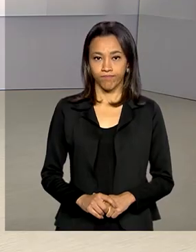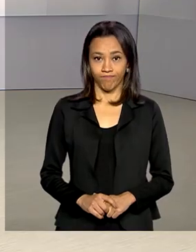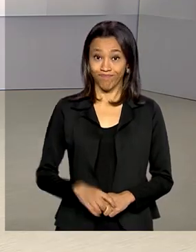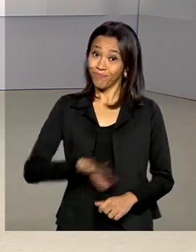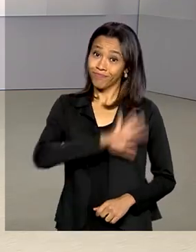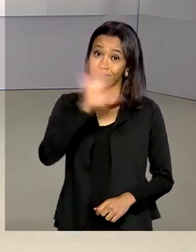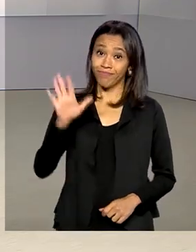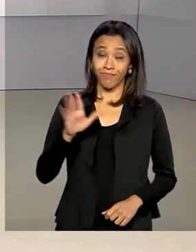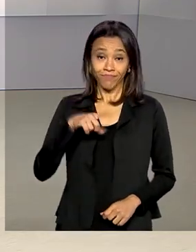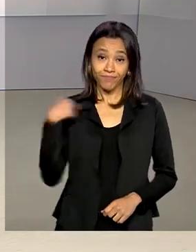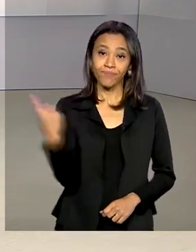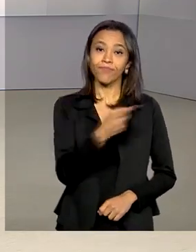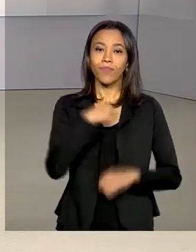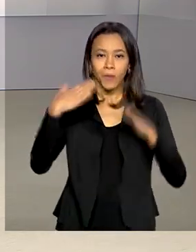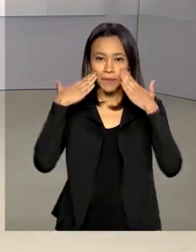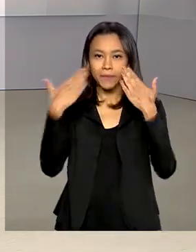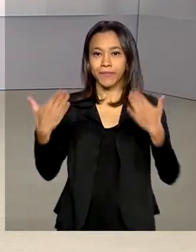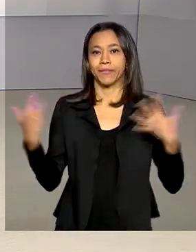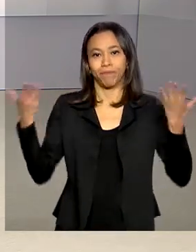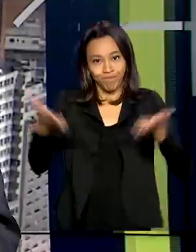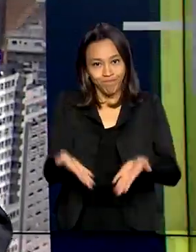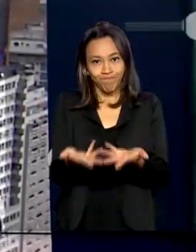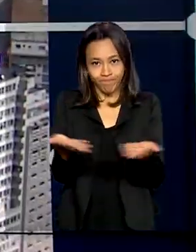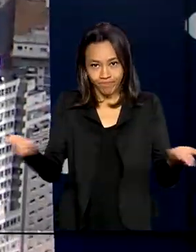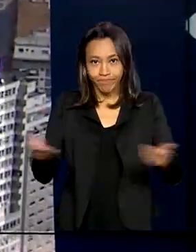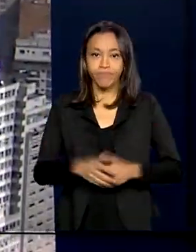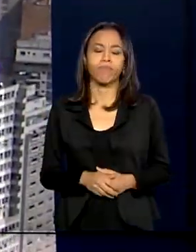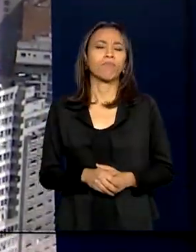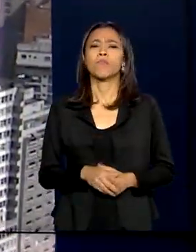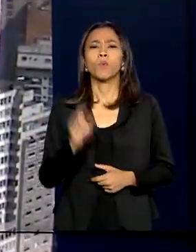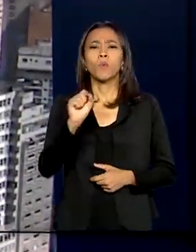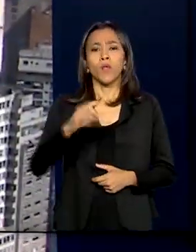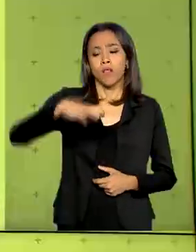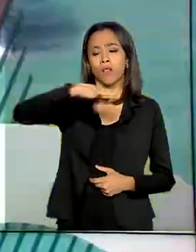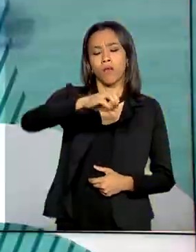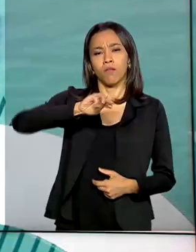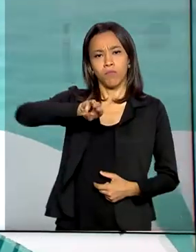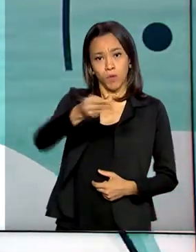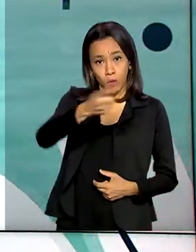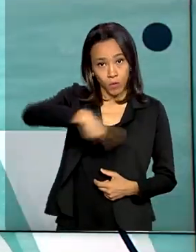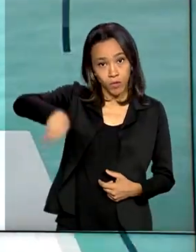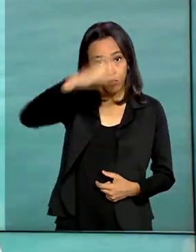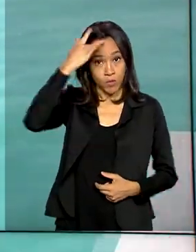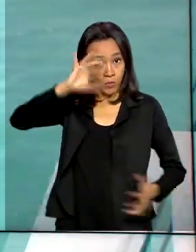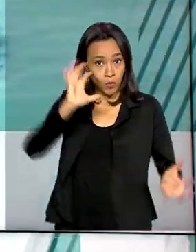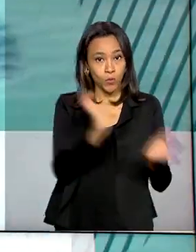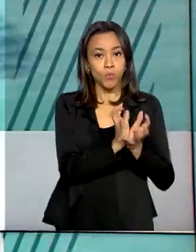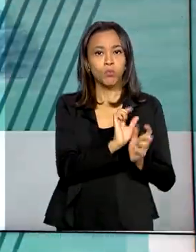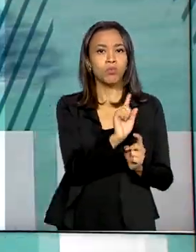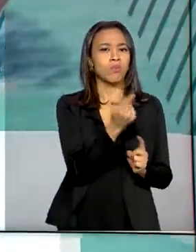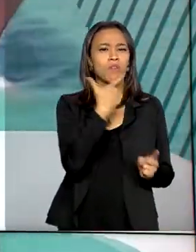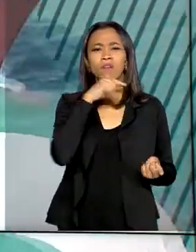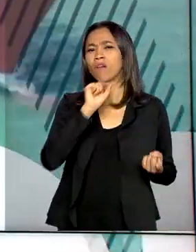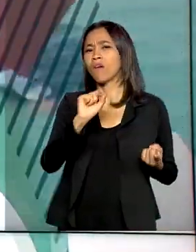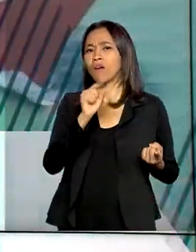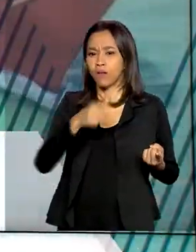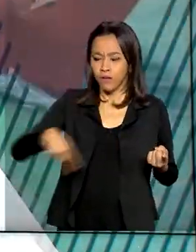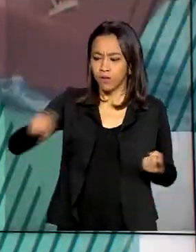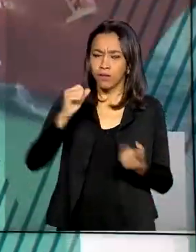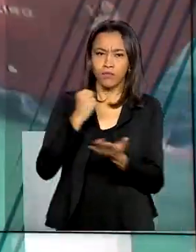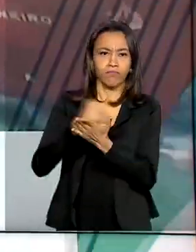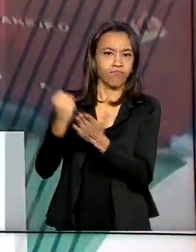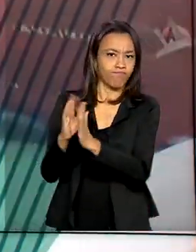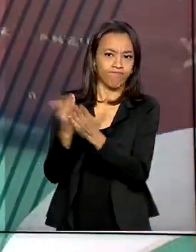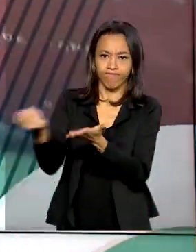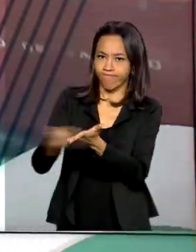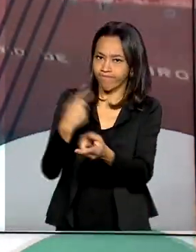Olá, estamos no ar com o Governo Agora. Cerca de 9 milhões de pessoas do Grupo 1, que reúne os trabalhadores informais,